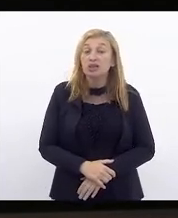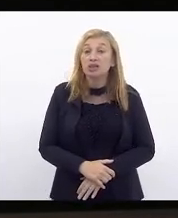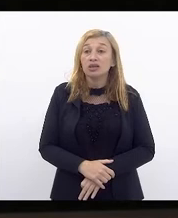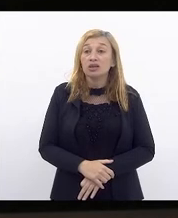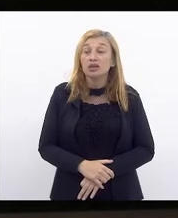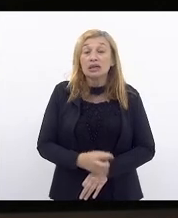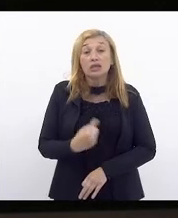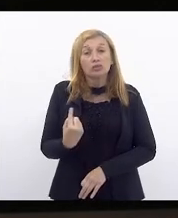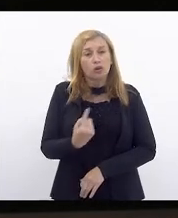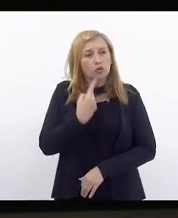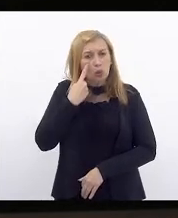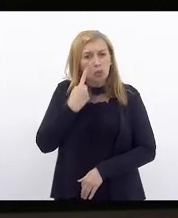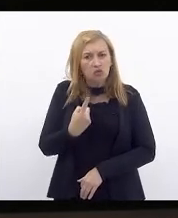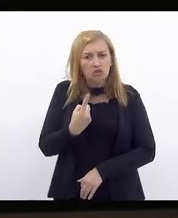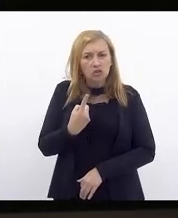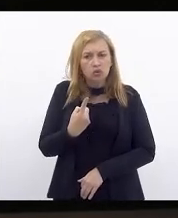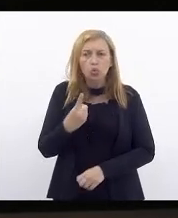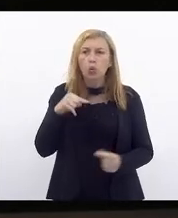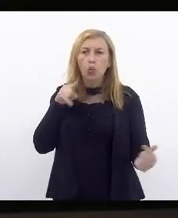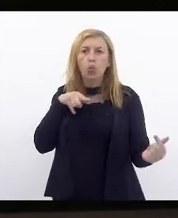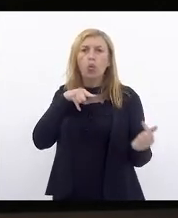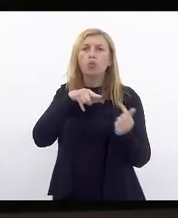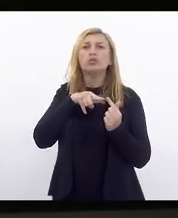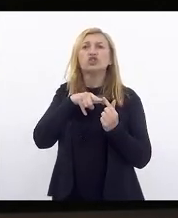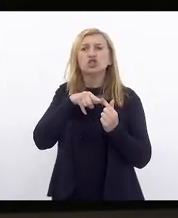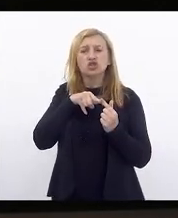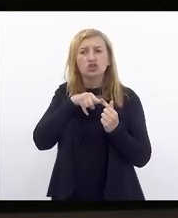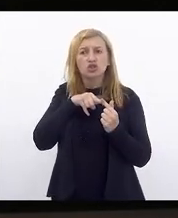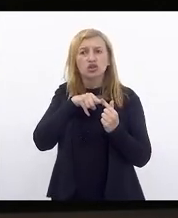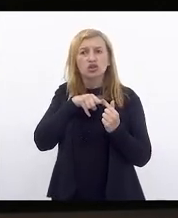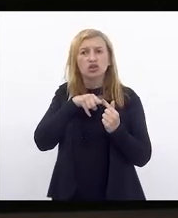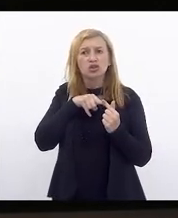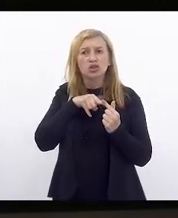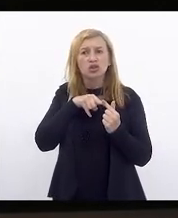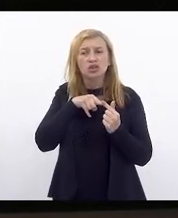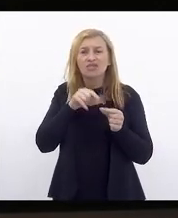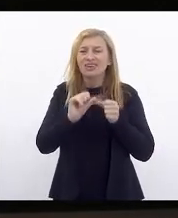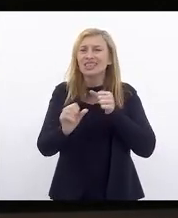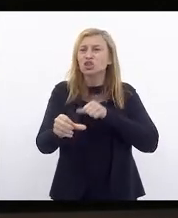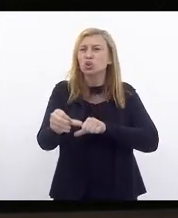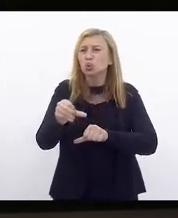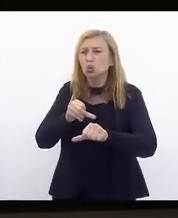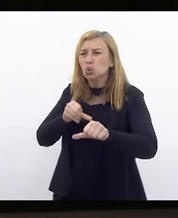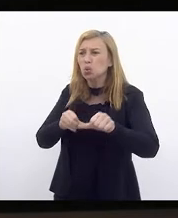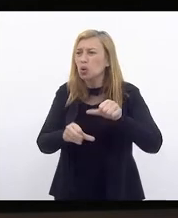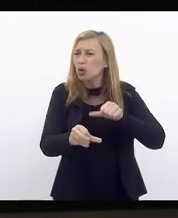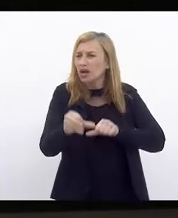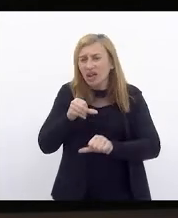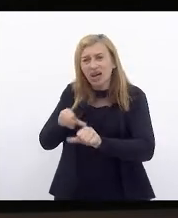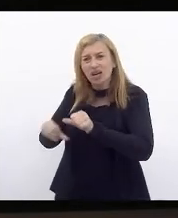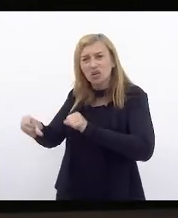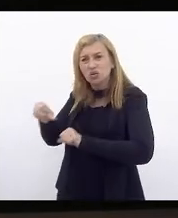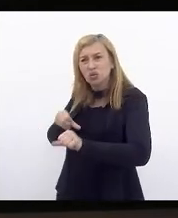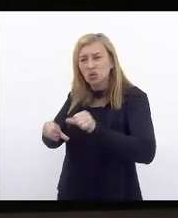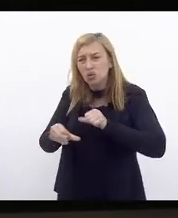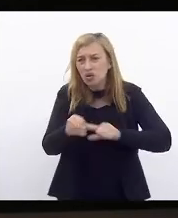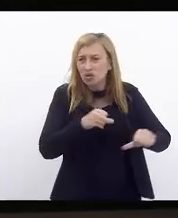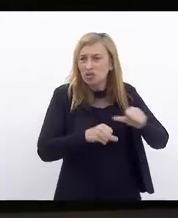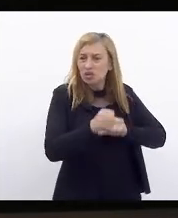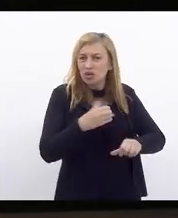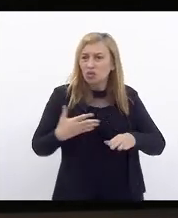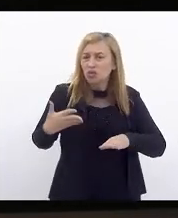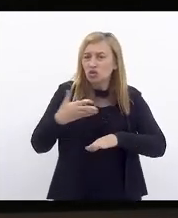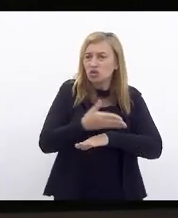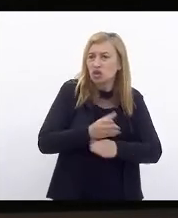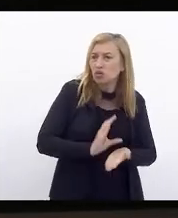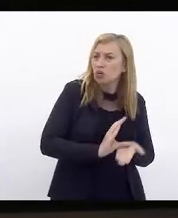vendo que o objetivo é fazer uma troca na medida que chega com